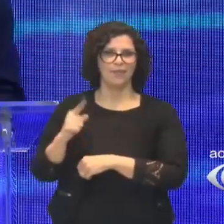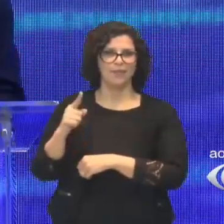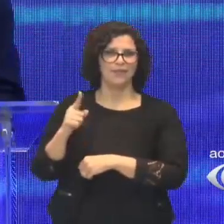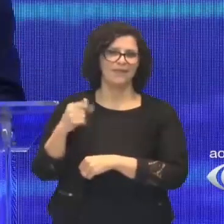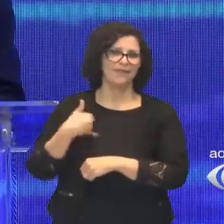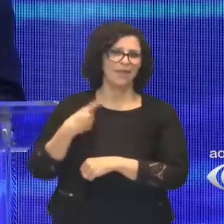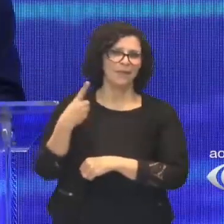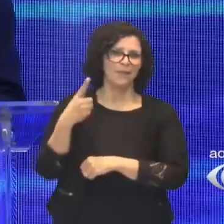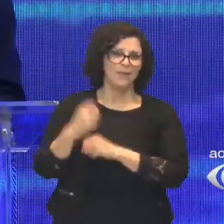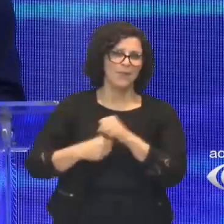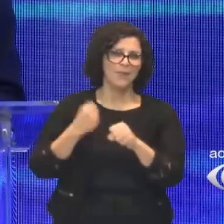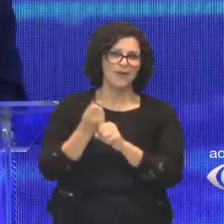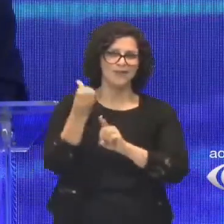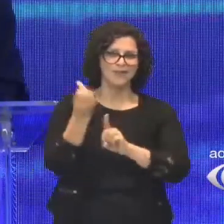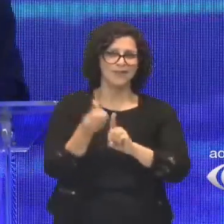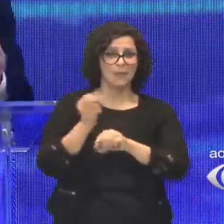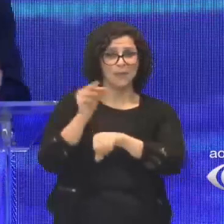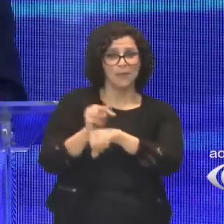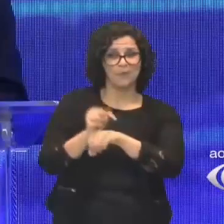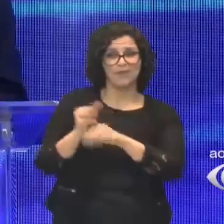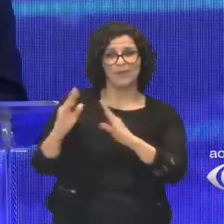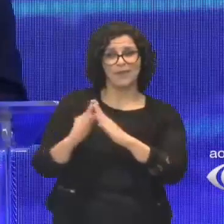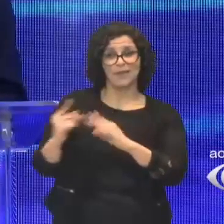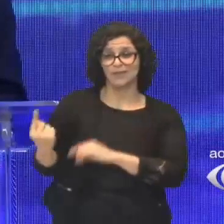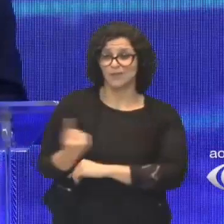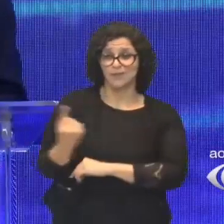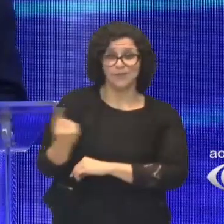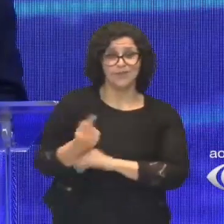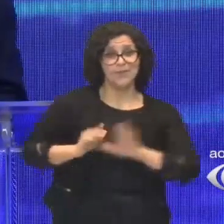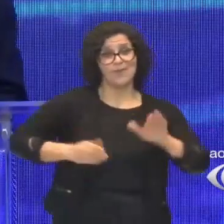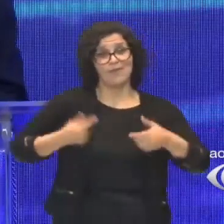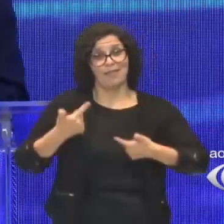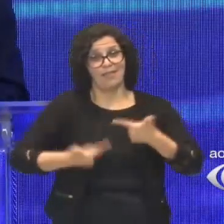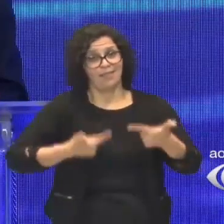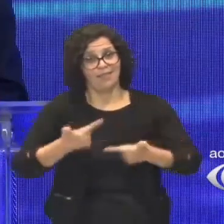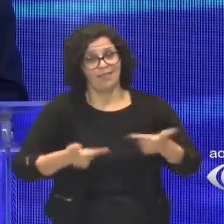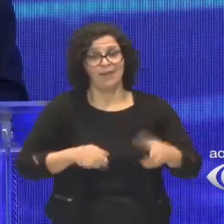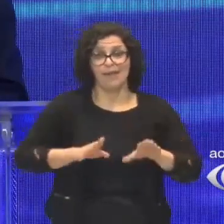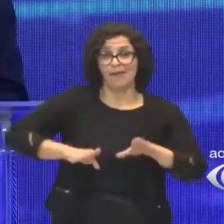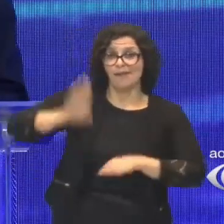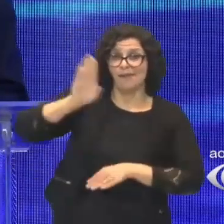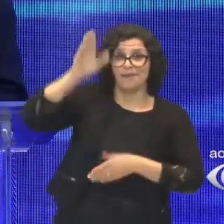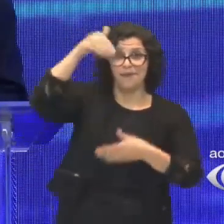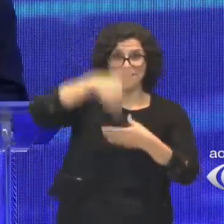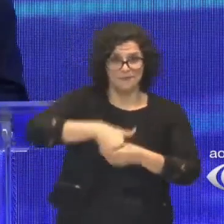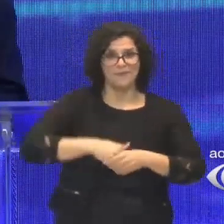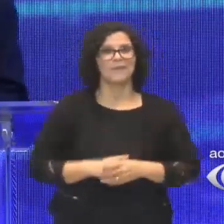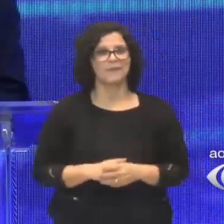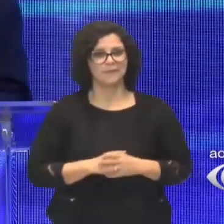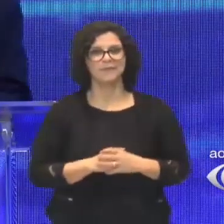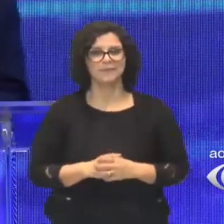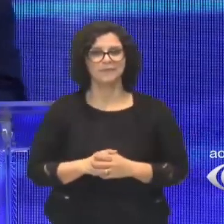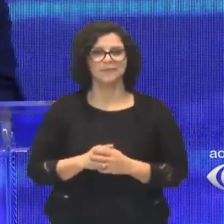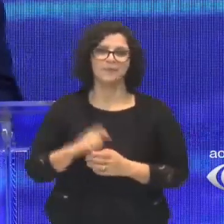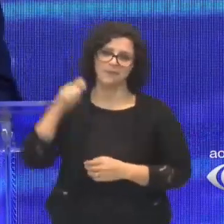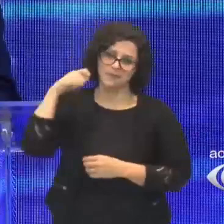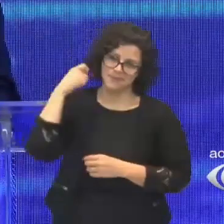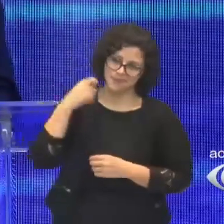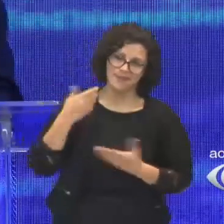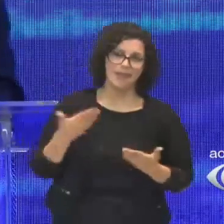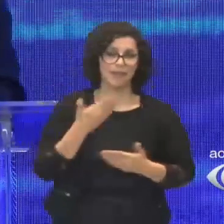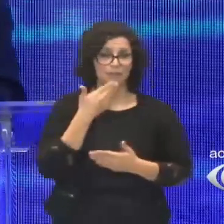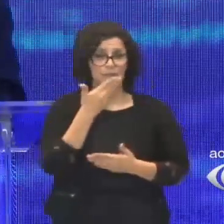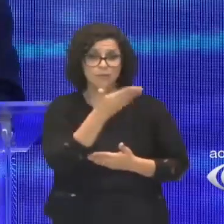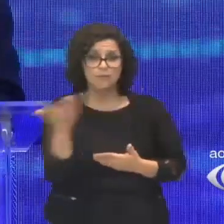segurando as pontas sozinha nessa minha caminhada, nessa minha luta, nessa campanha ao Senado. E quero também